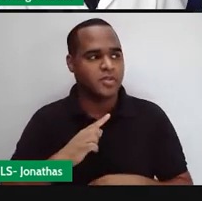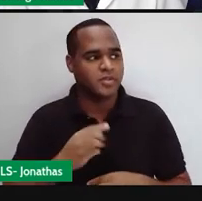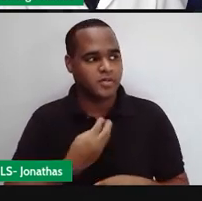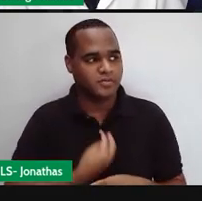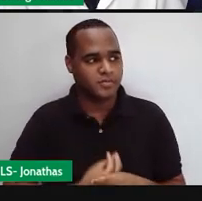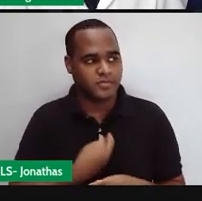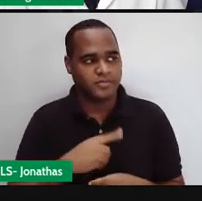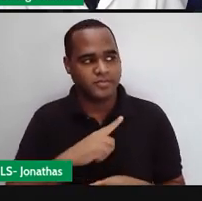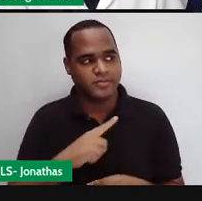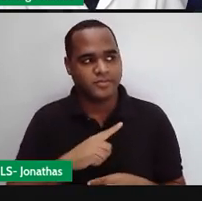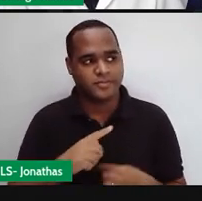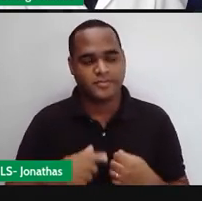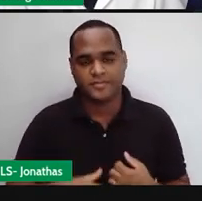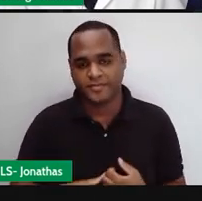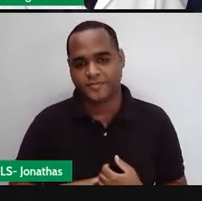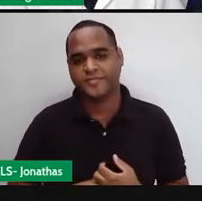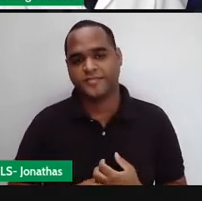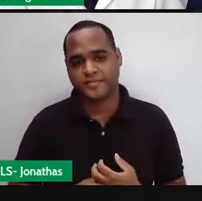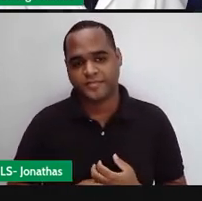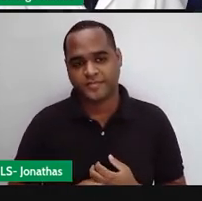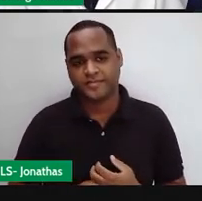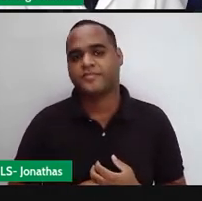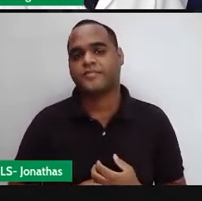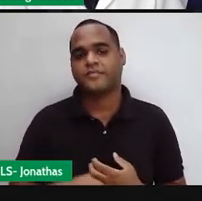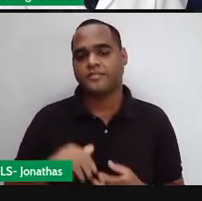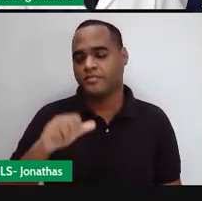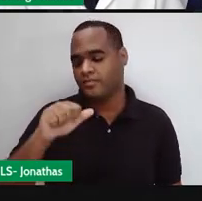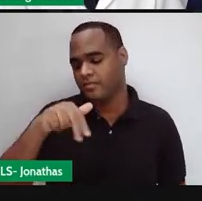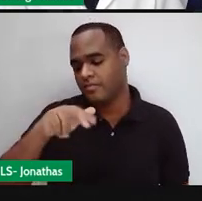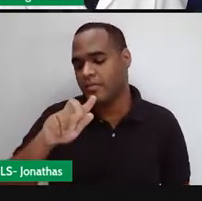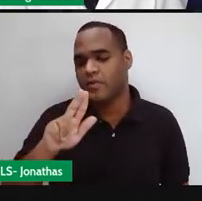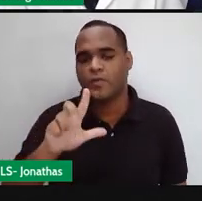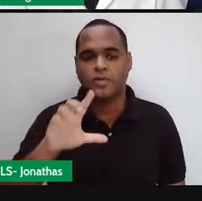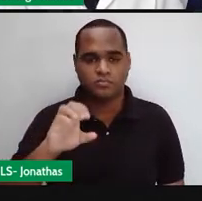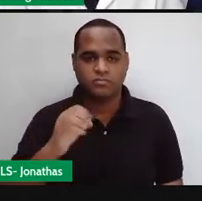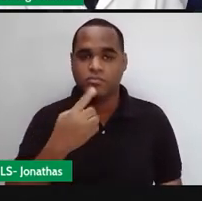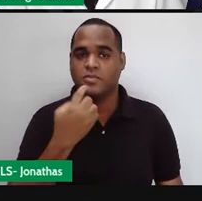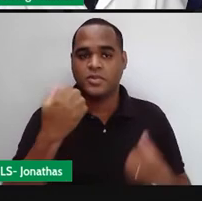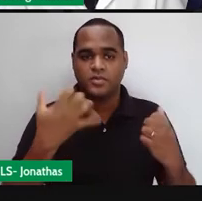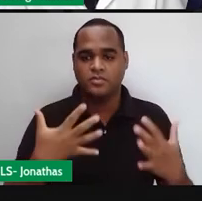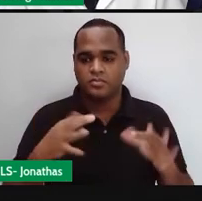Olha só. Olha lá o ângulozinho. Acabou de ser formado. E olha a medida dele.